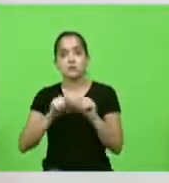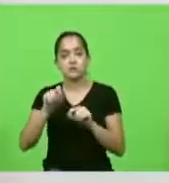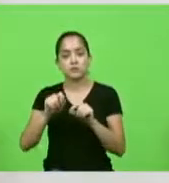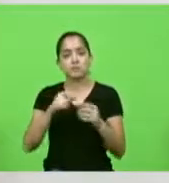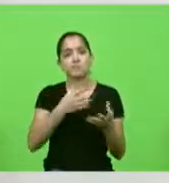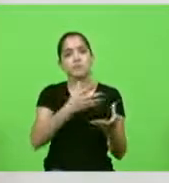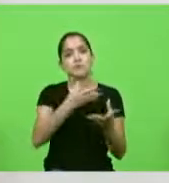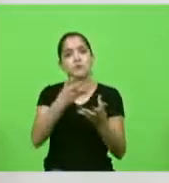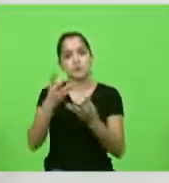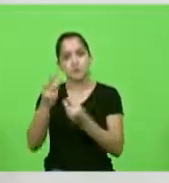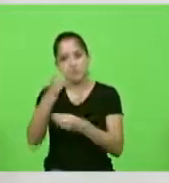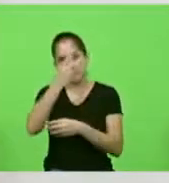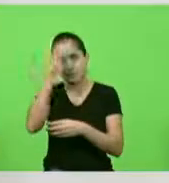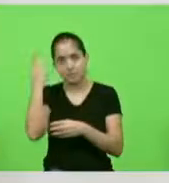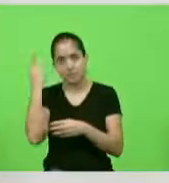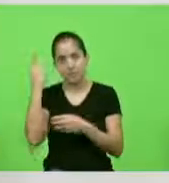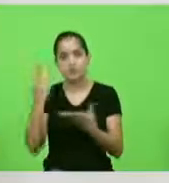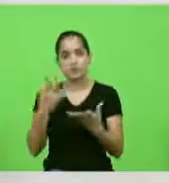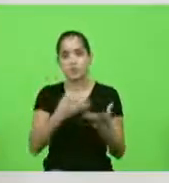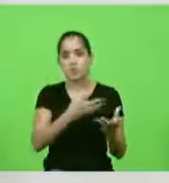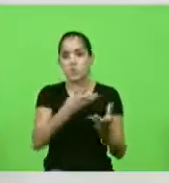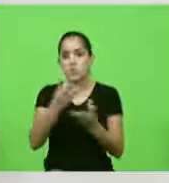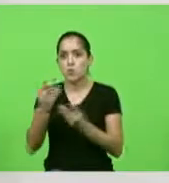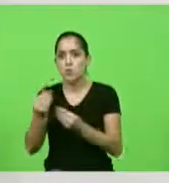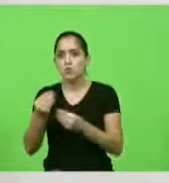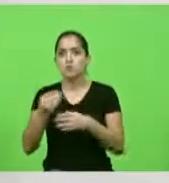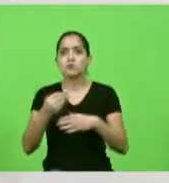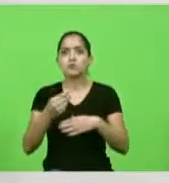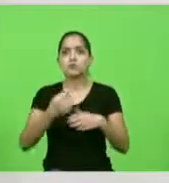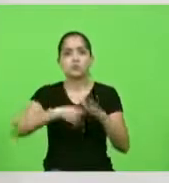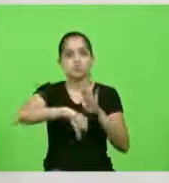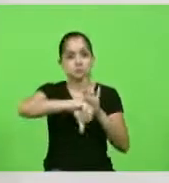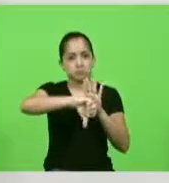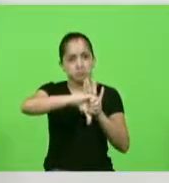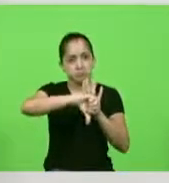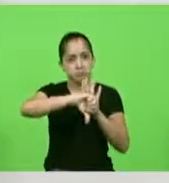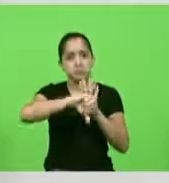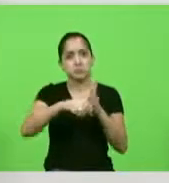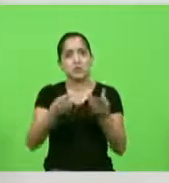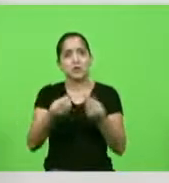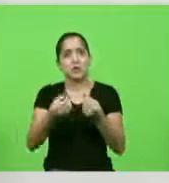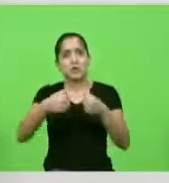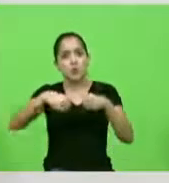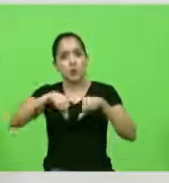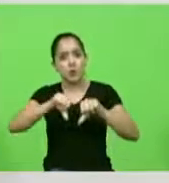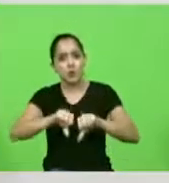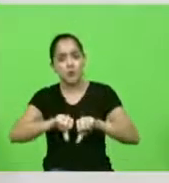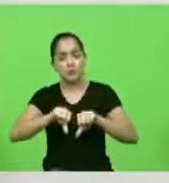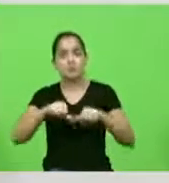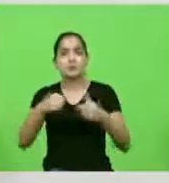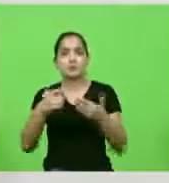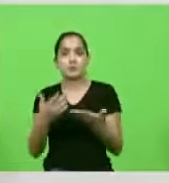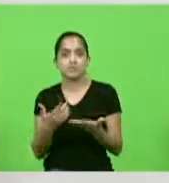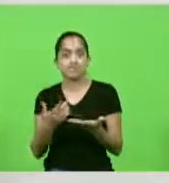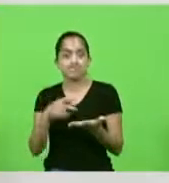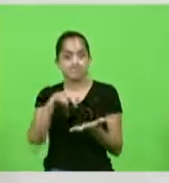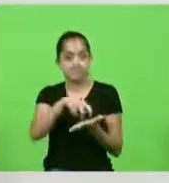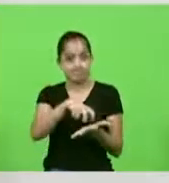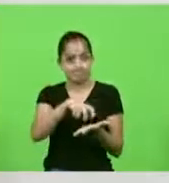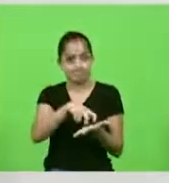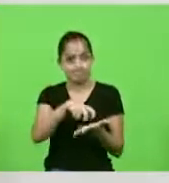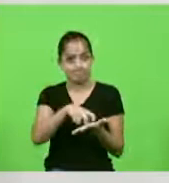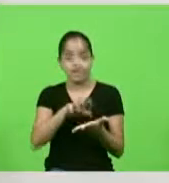gente muitos agentes corruptos que ela se propôs a punir. A